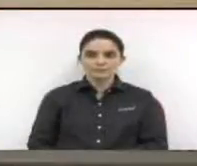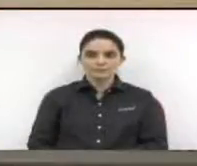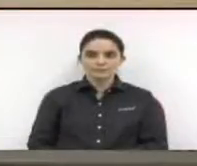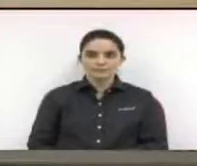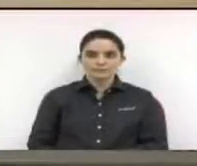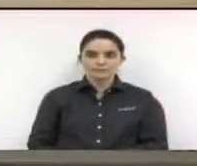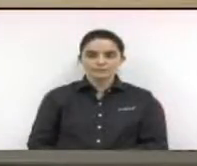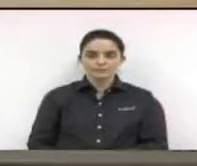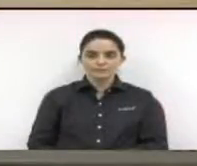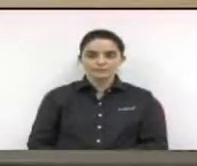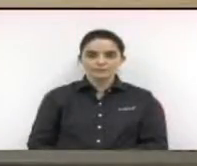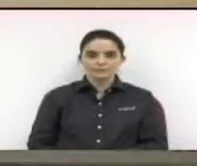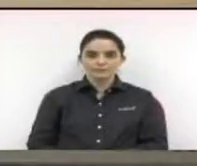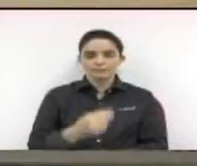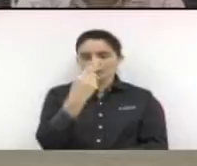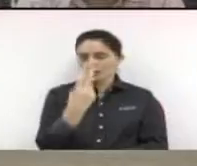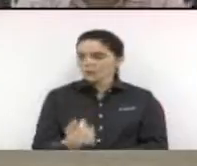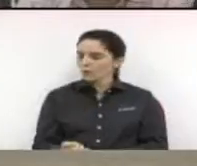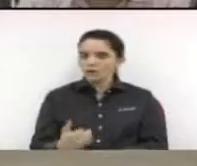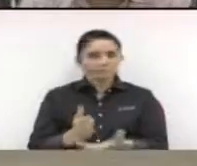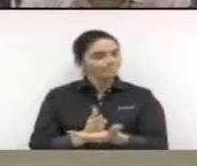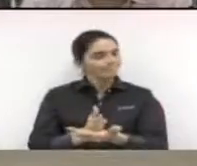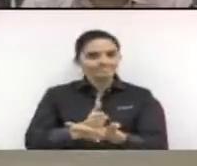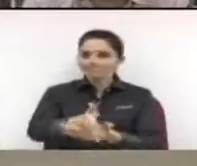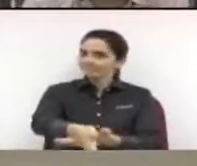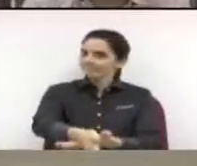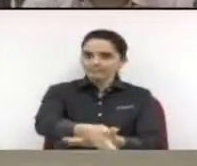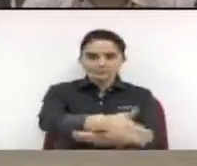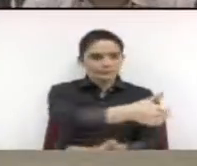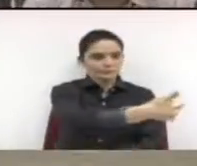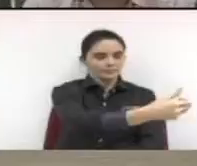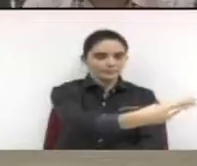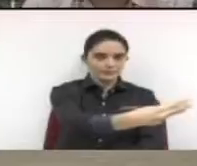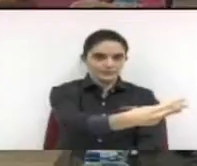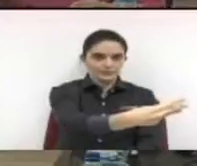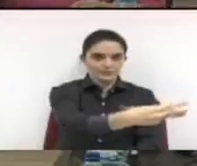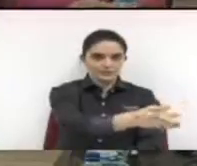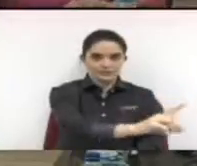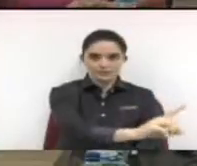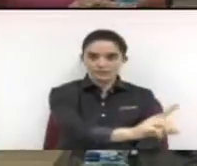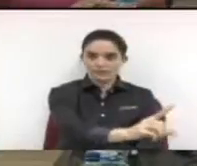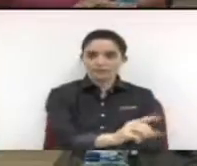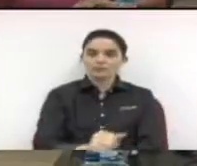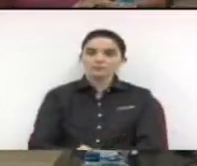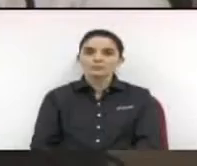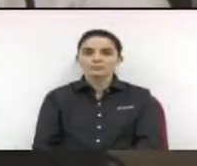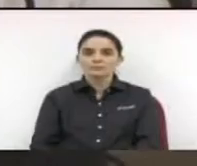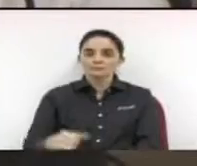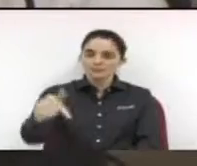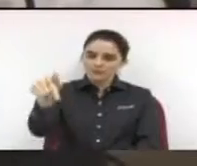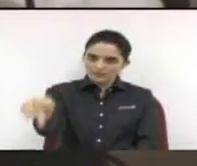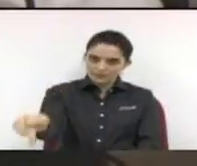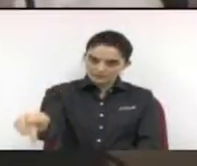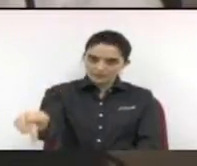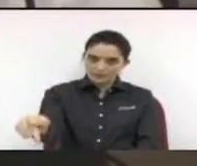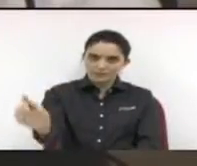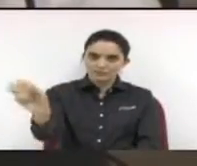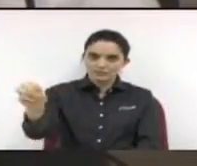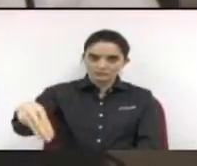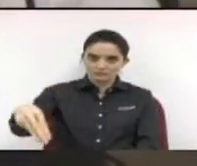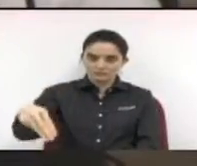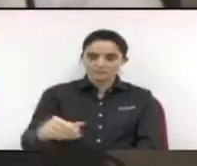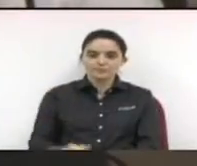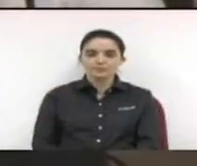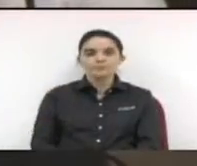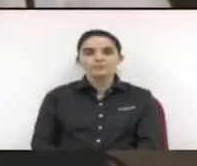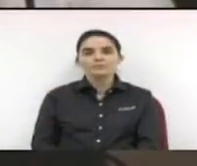Da mesma forma, rejeitado por 13 votos contrário e sete favoráveis.